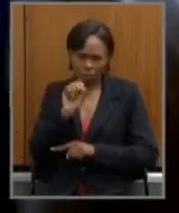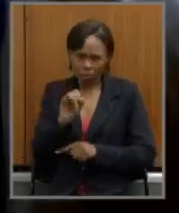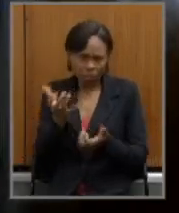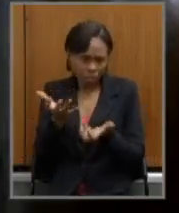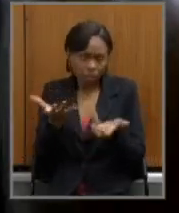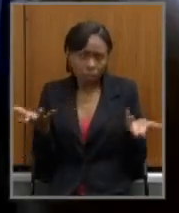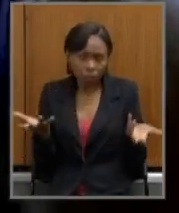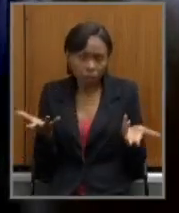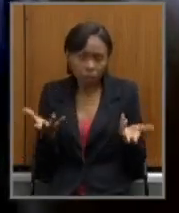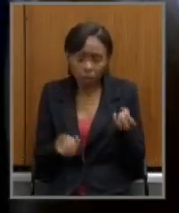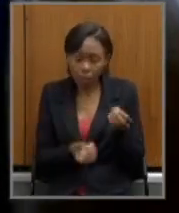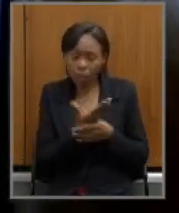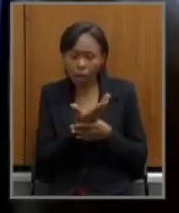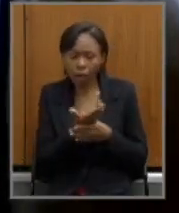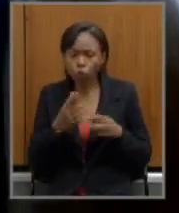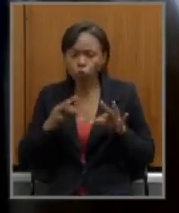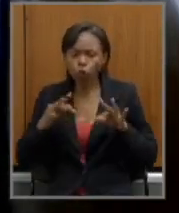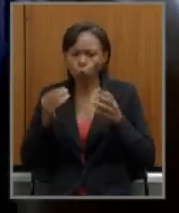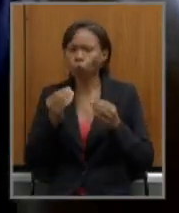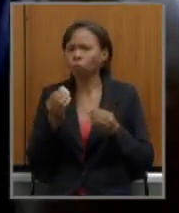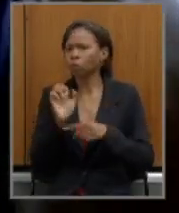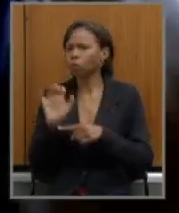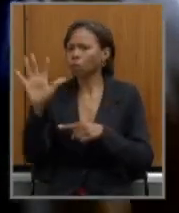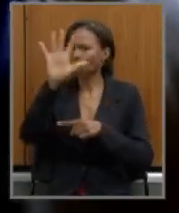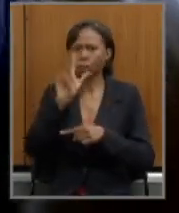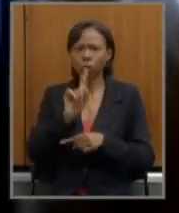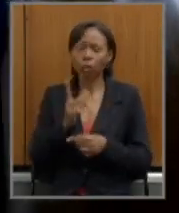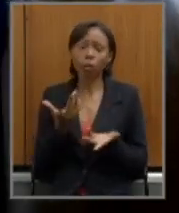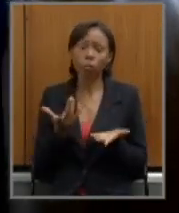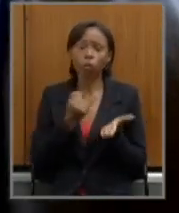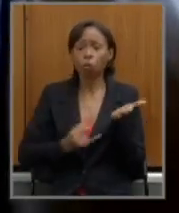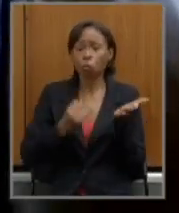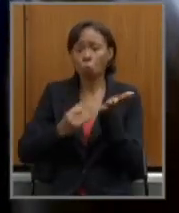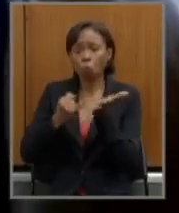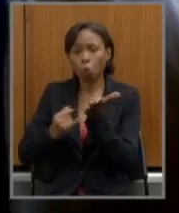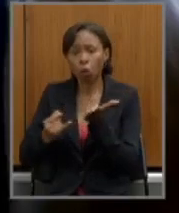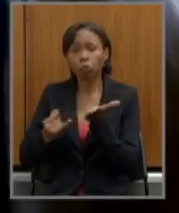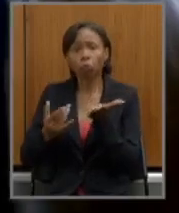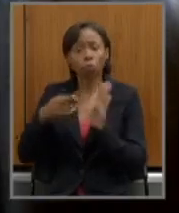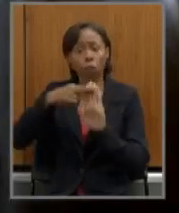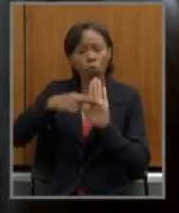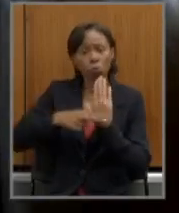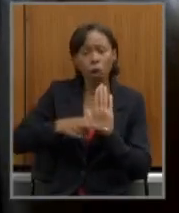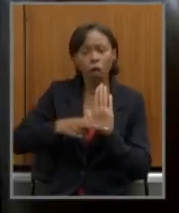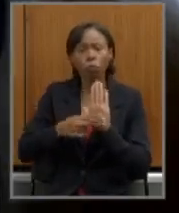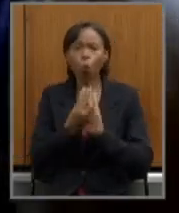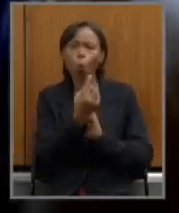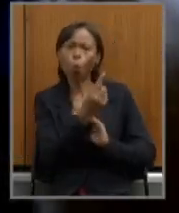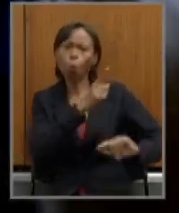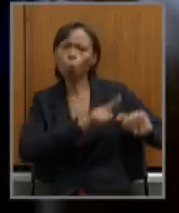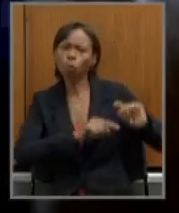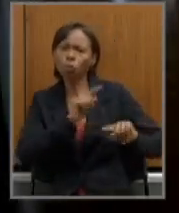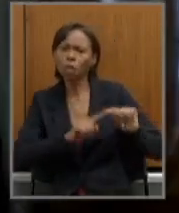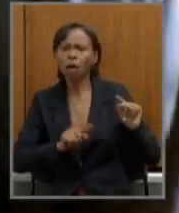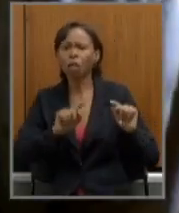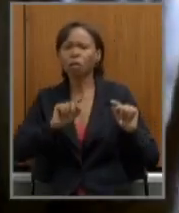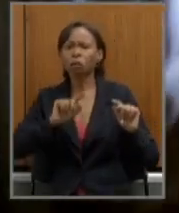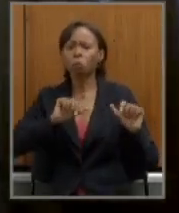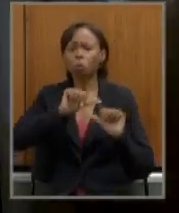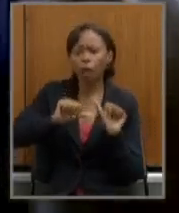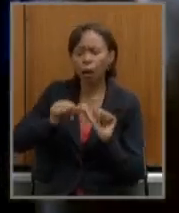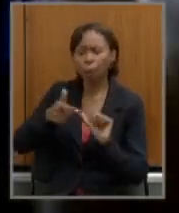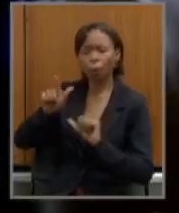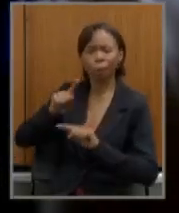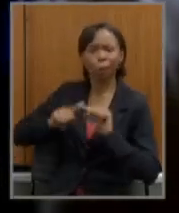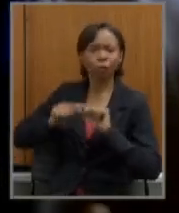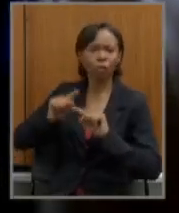precisa nem de implantar em todos os estados os impostos regulatórios podem ser implantados para um produto depois parar de um vai para outro não